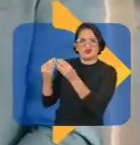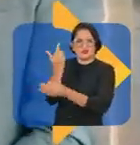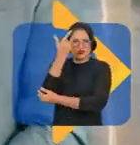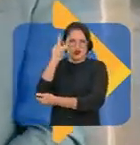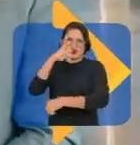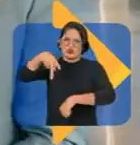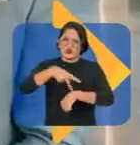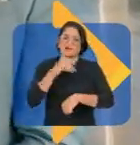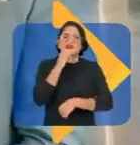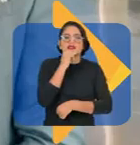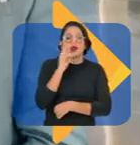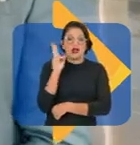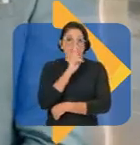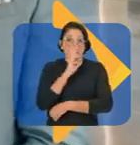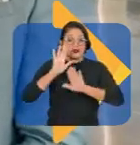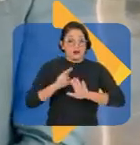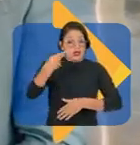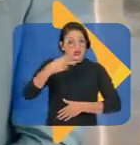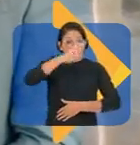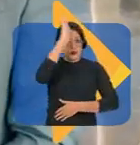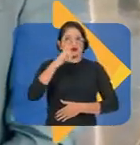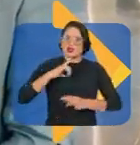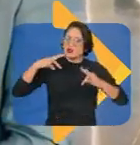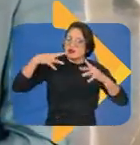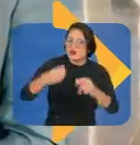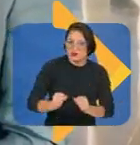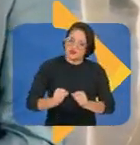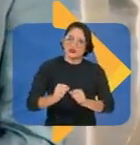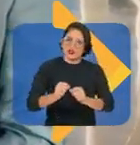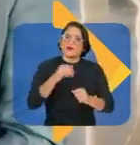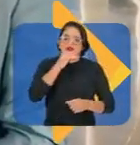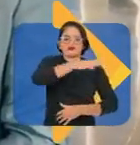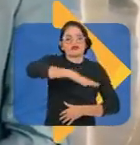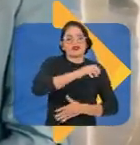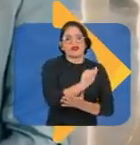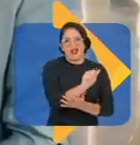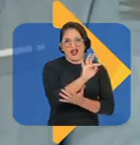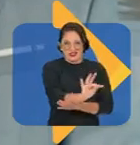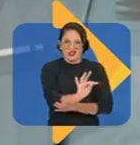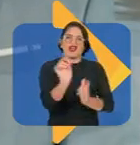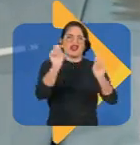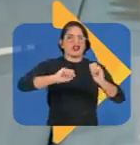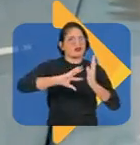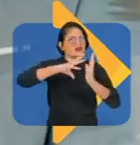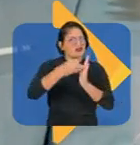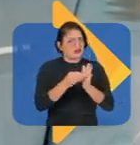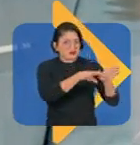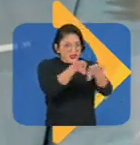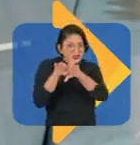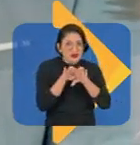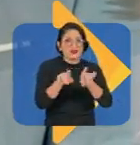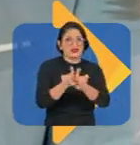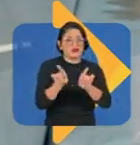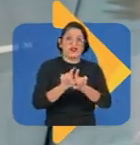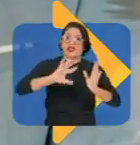fertilizantes de outros países, como a Rússia. Mas o nosso Brasil tem tudo isso. Como na região de Altazes, o potencial da Amazônia é